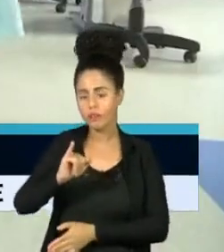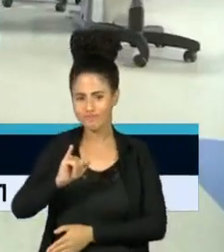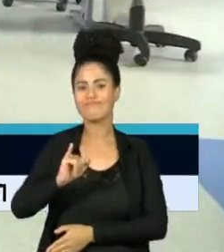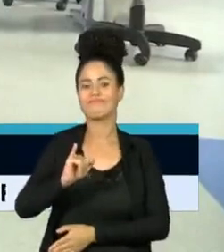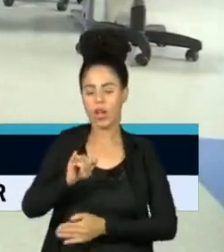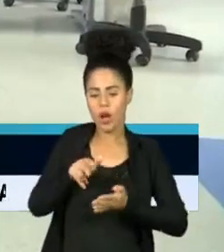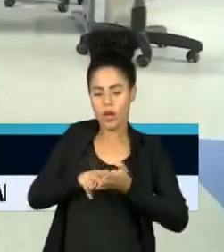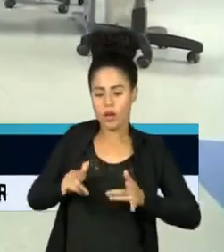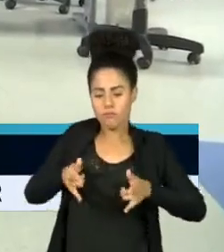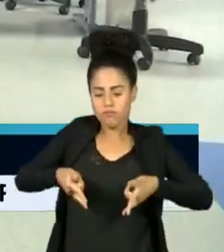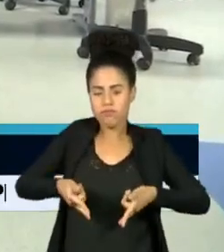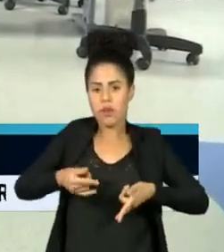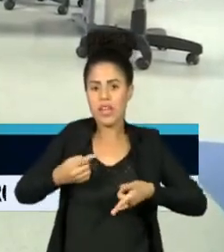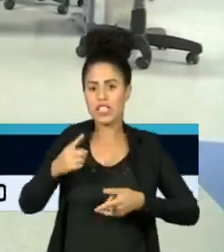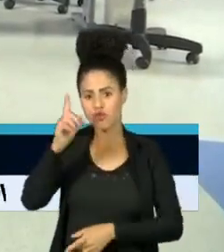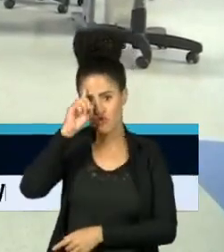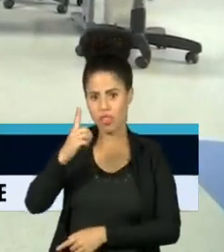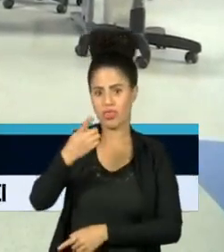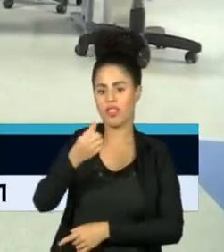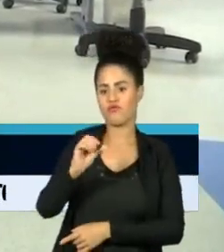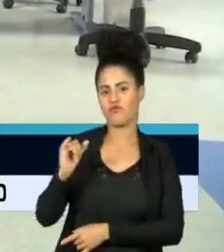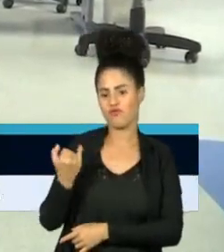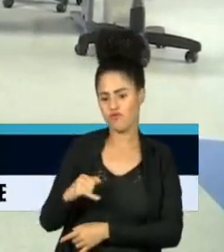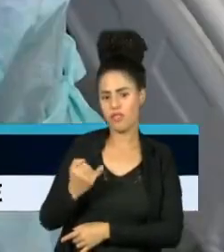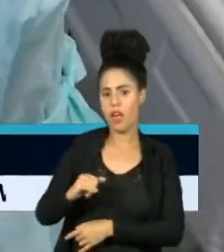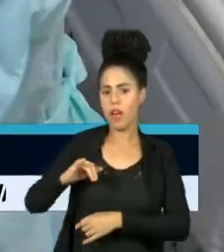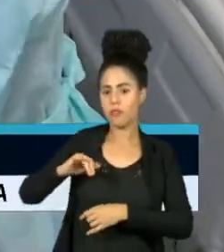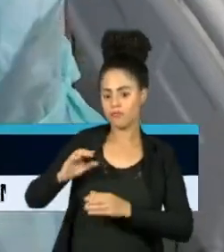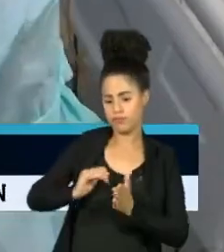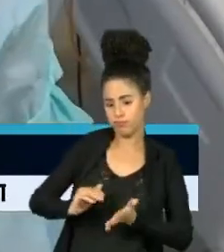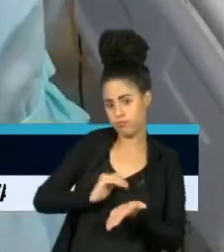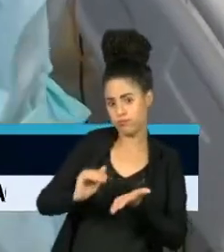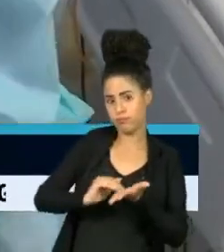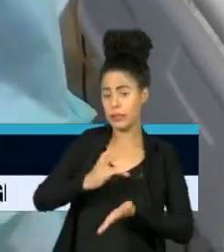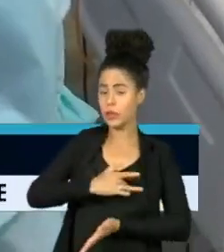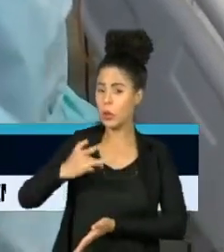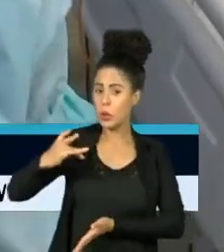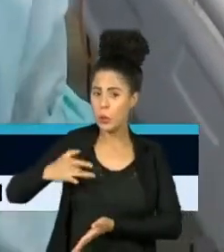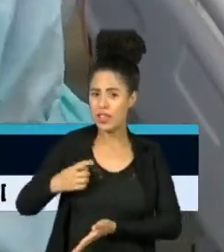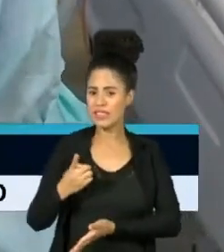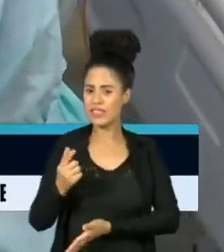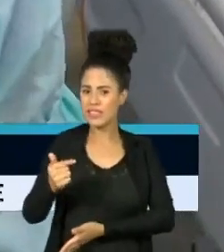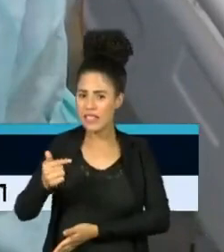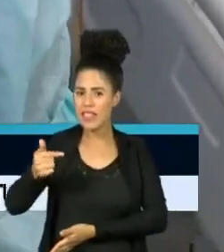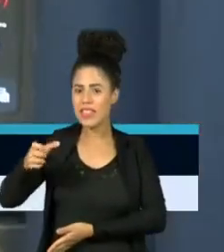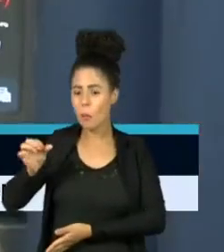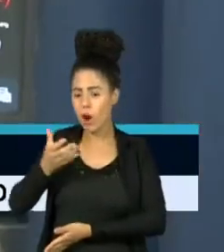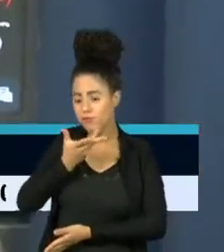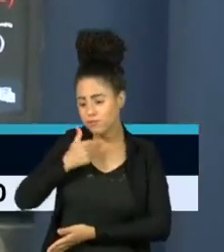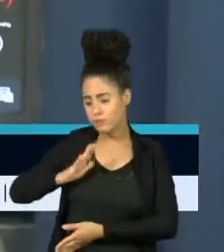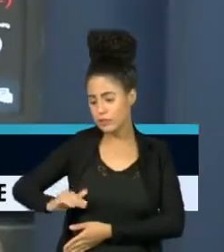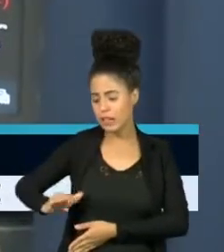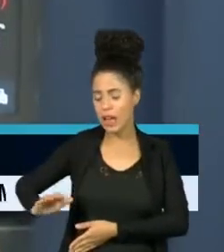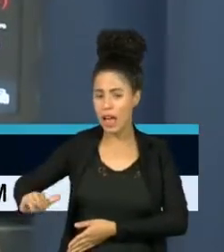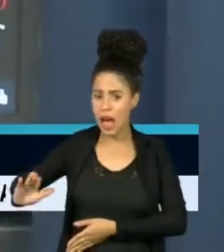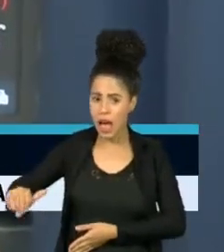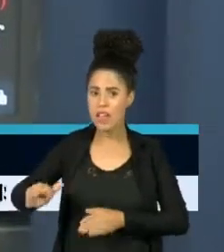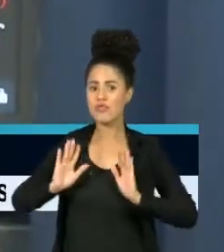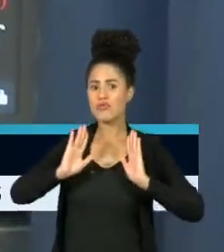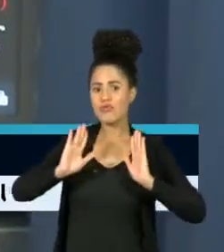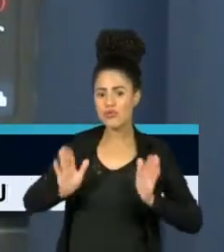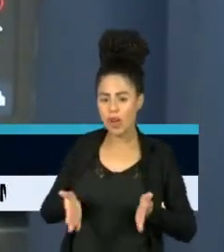Em 10 de janeiro, a Secretaria de Saúde registrou mais de 170 crianças e adolescentes